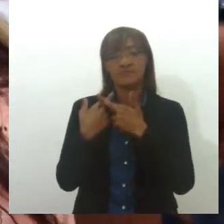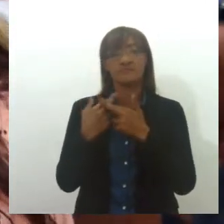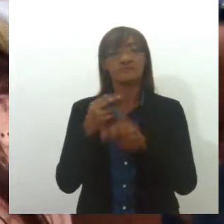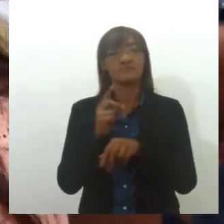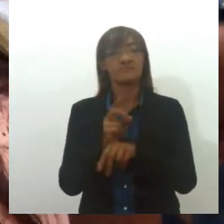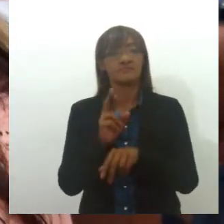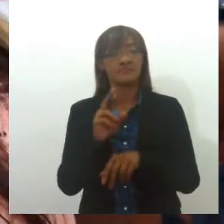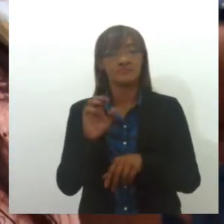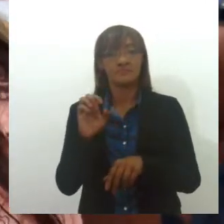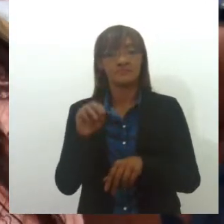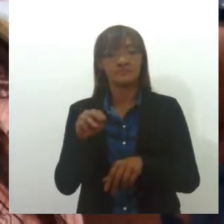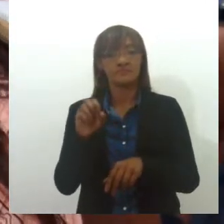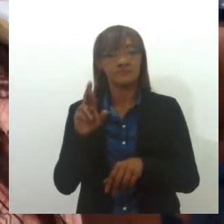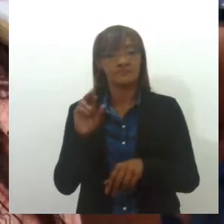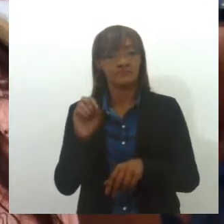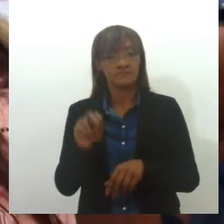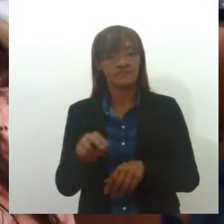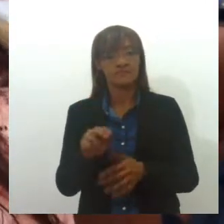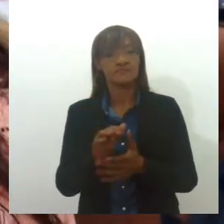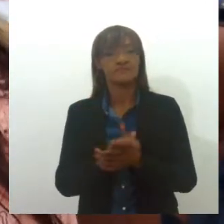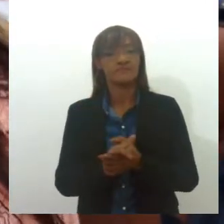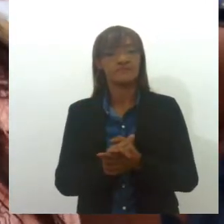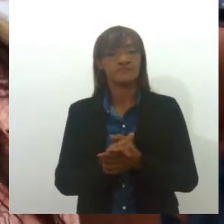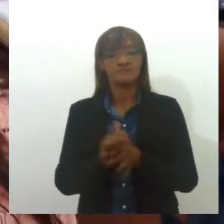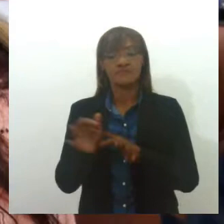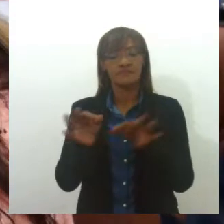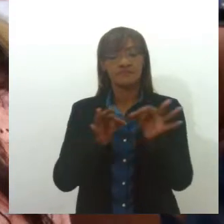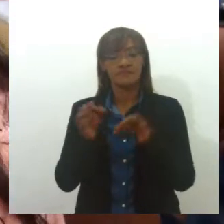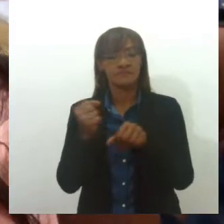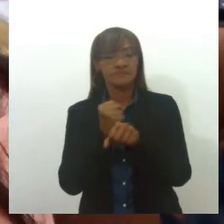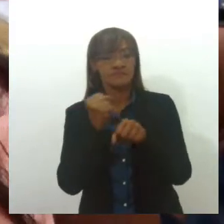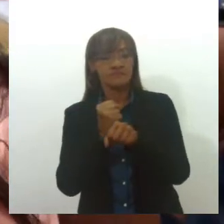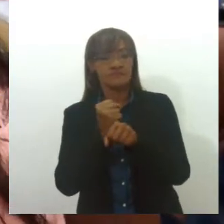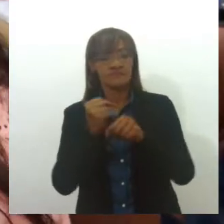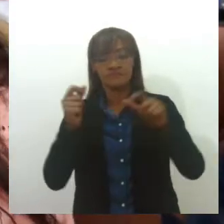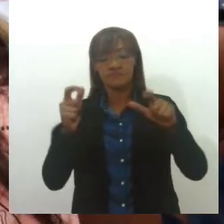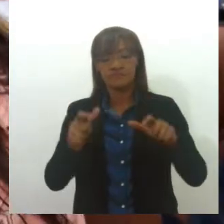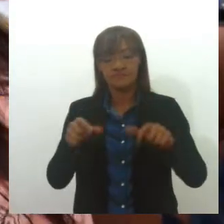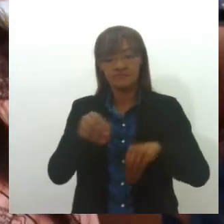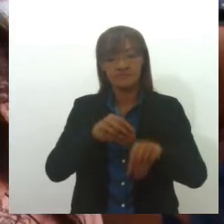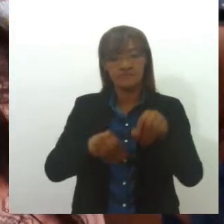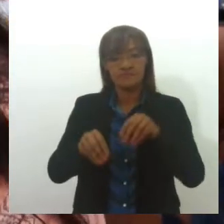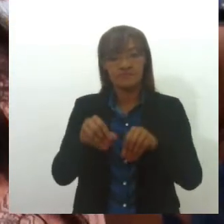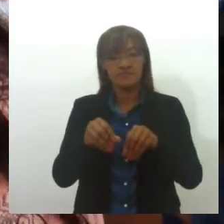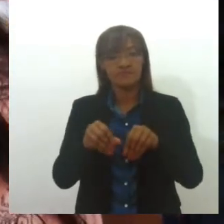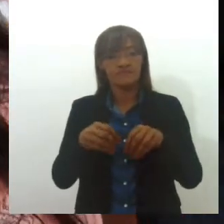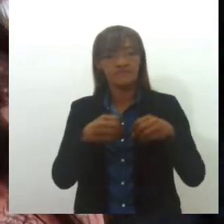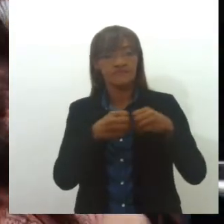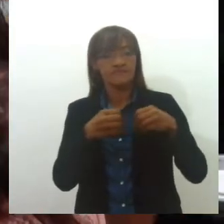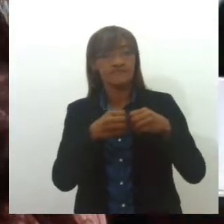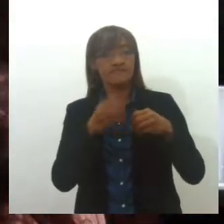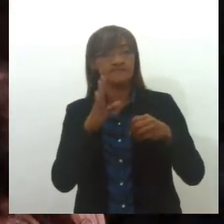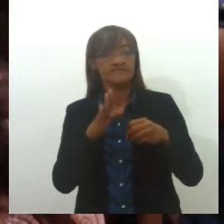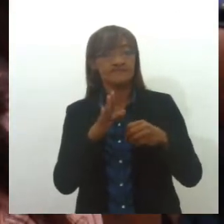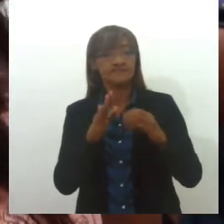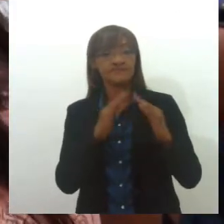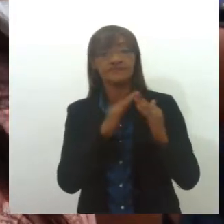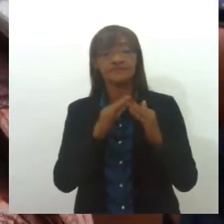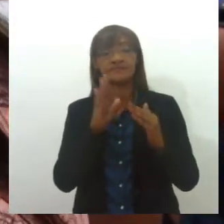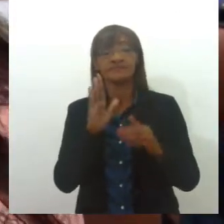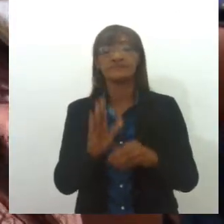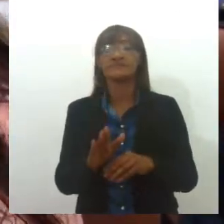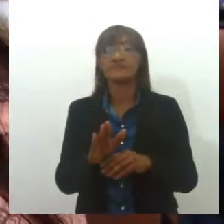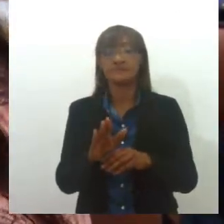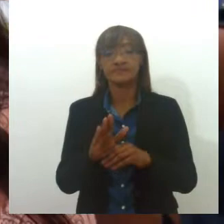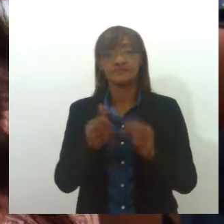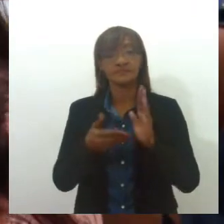construído, e vai ser entregue e equipado, em espaço, em terreno anexo à maternidade da senhora de Lourdes, sem nenhum custo para o